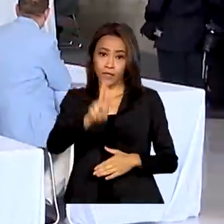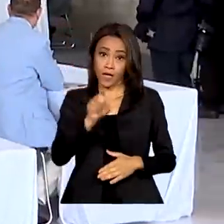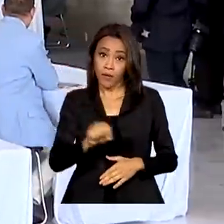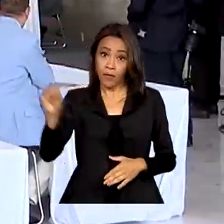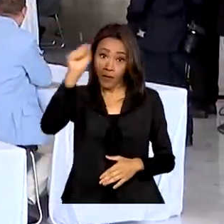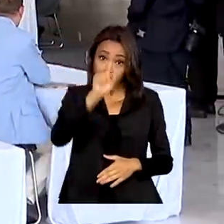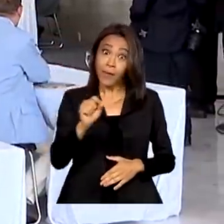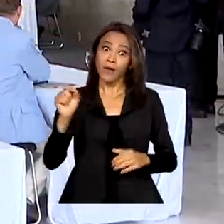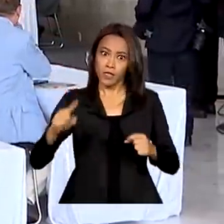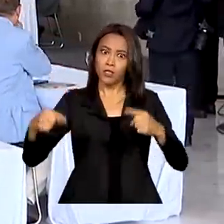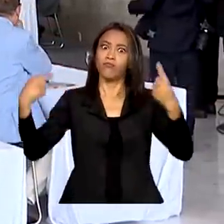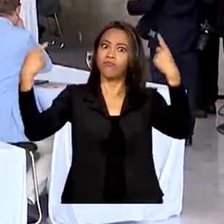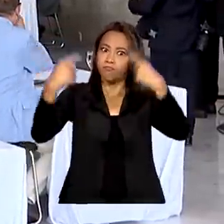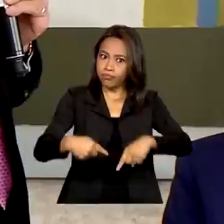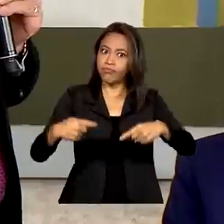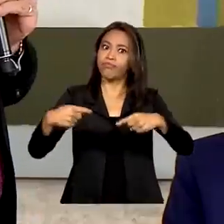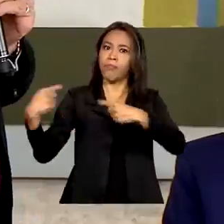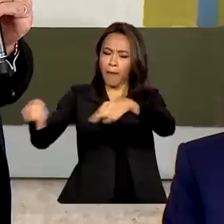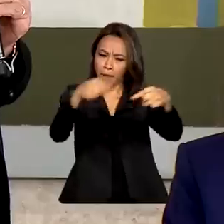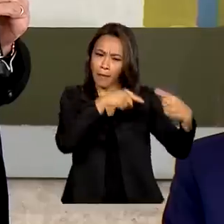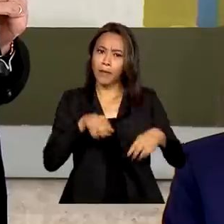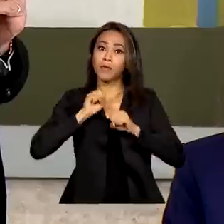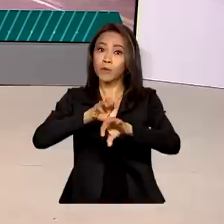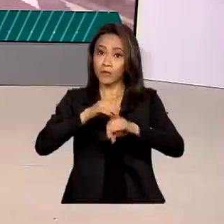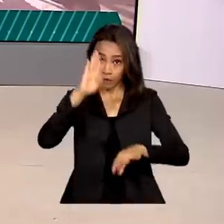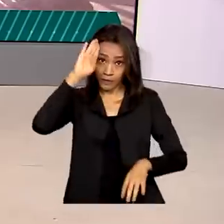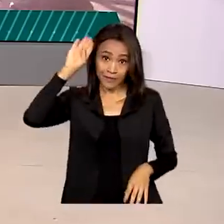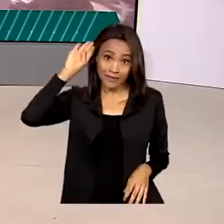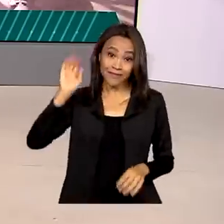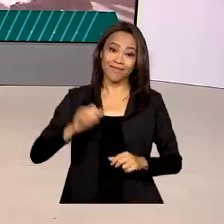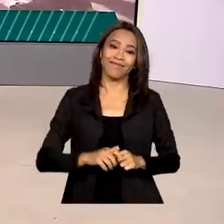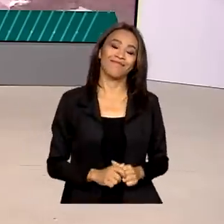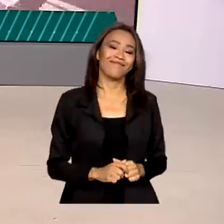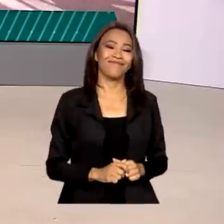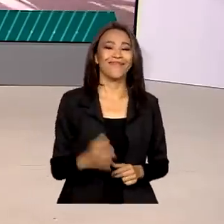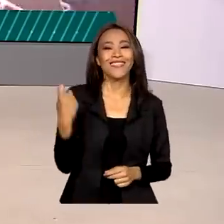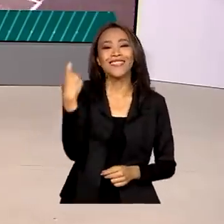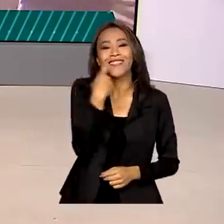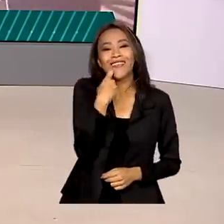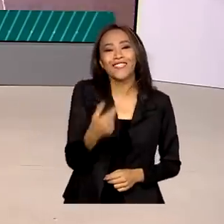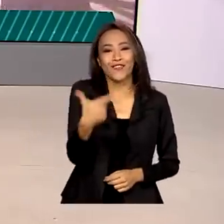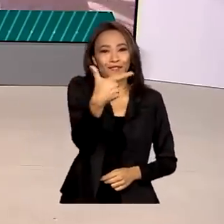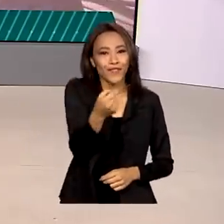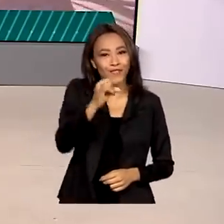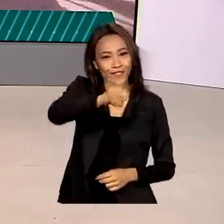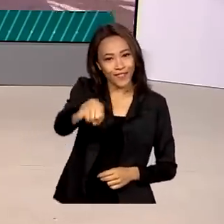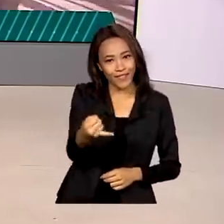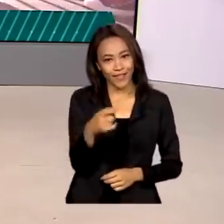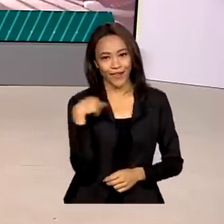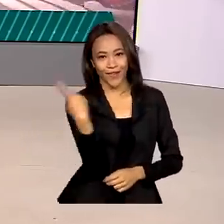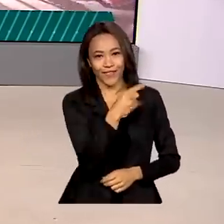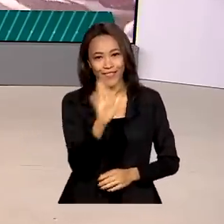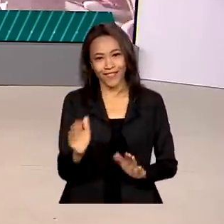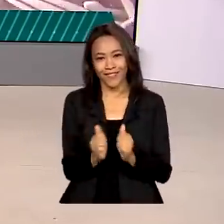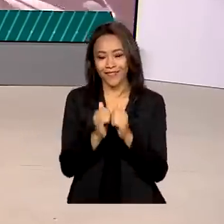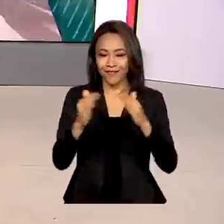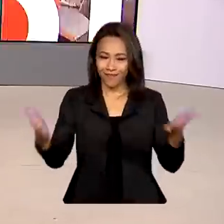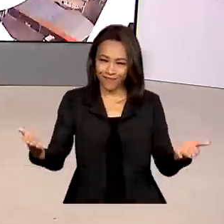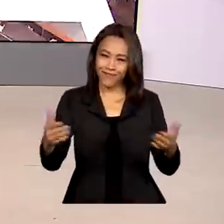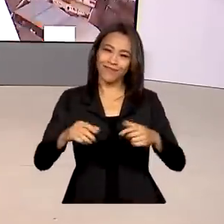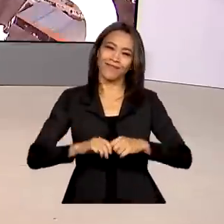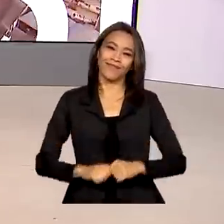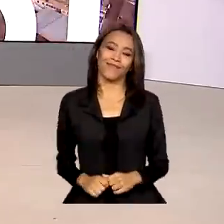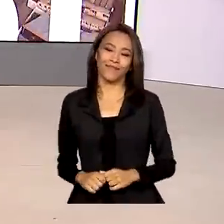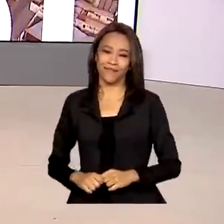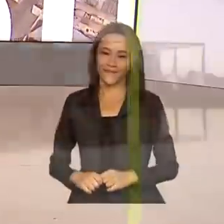debate os desafios da educação superior. Sexta-feira, 20 de janeiro, o Brasil em dia já